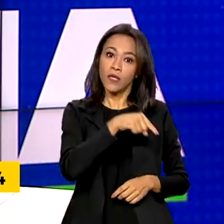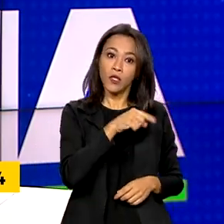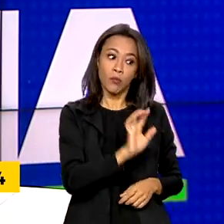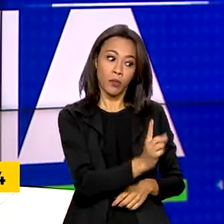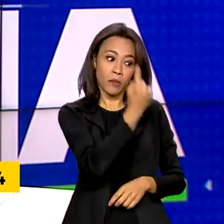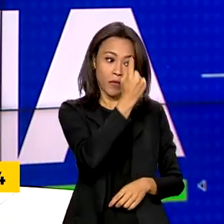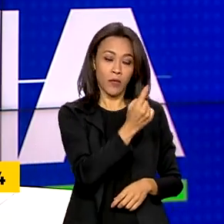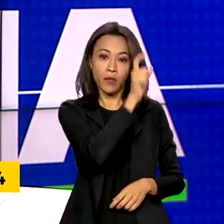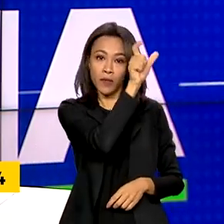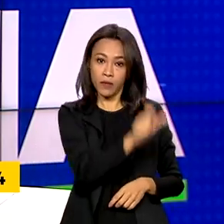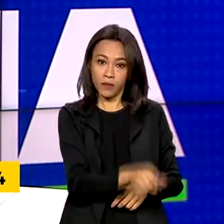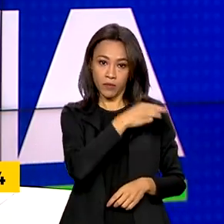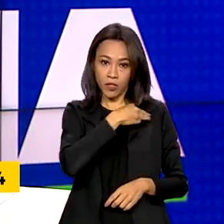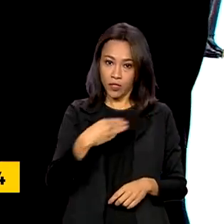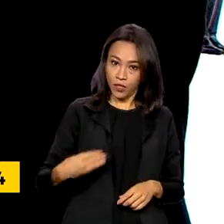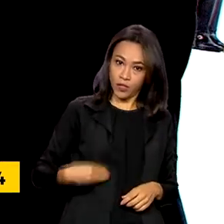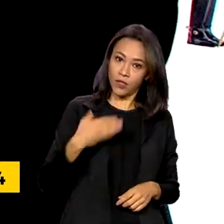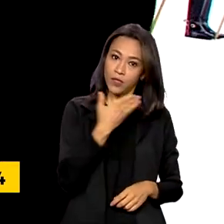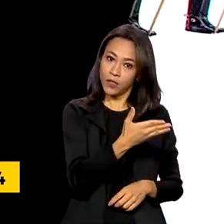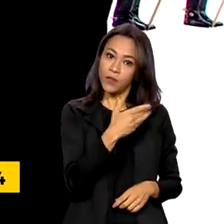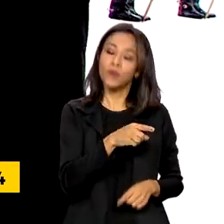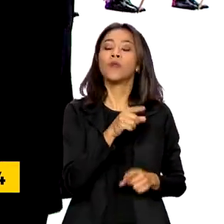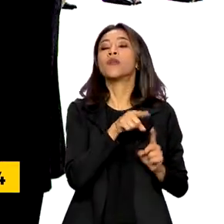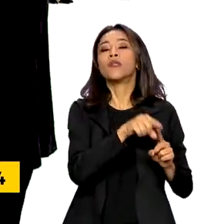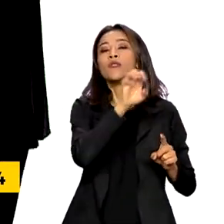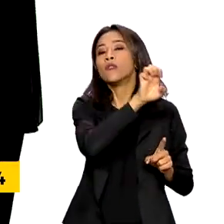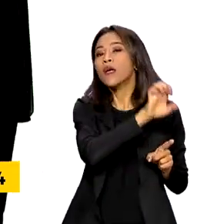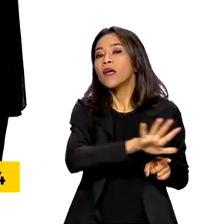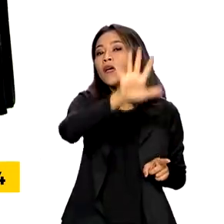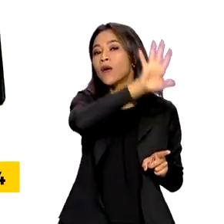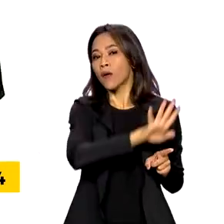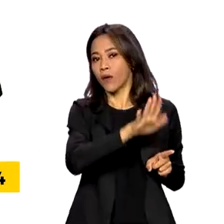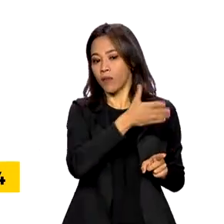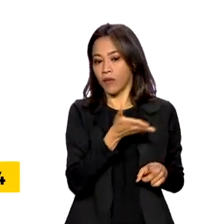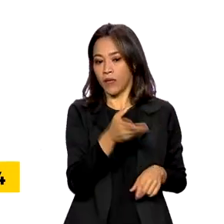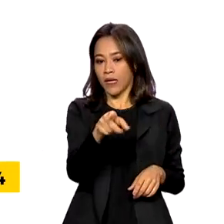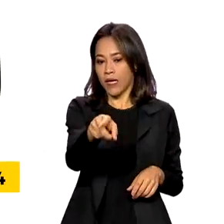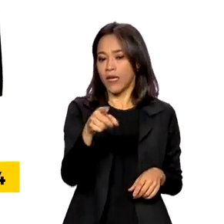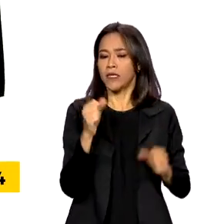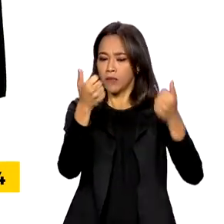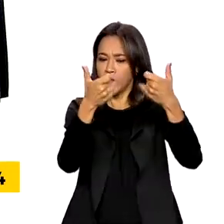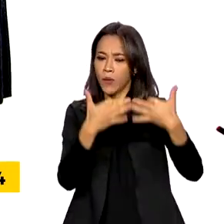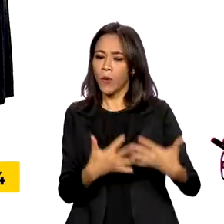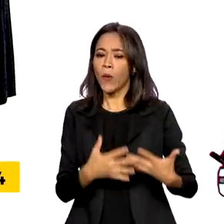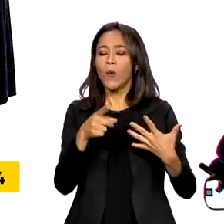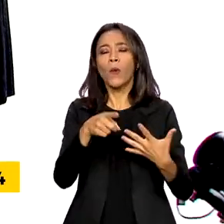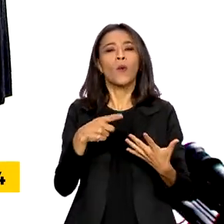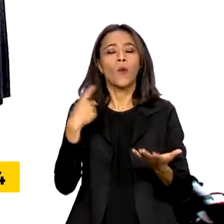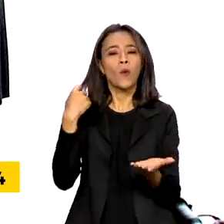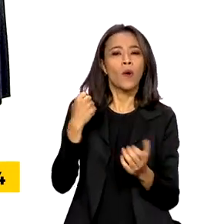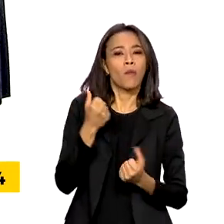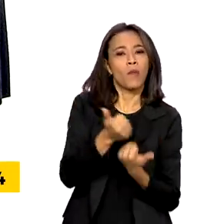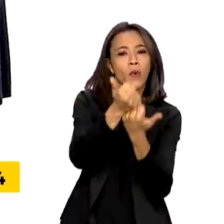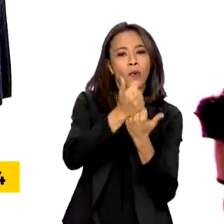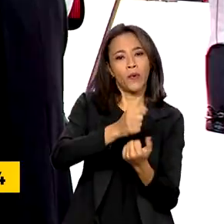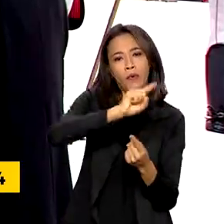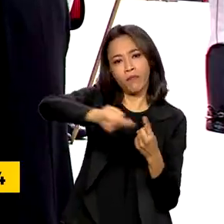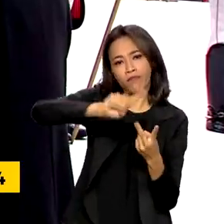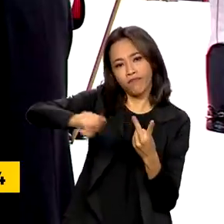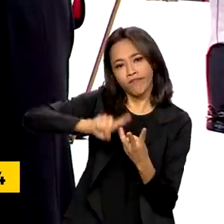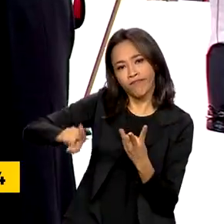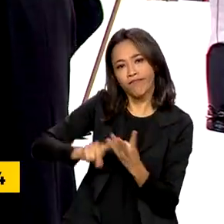Baixos no Palácio do Planalto. O foco do encontro foi o fortalecimento da cooperação em diversas áreas como